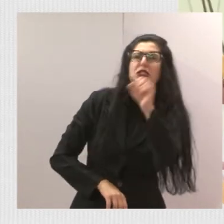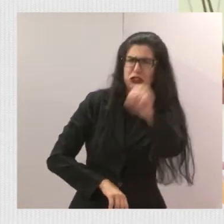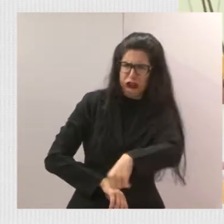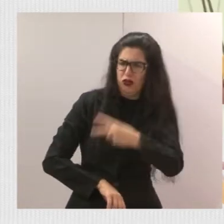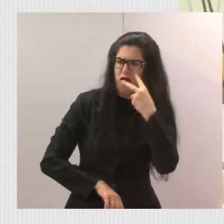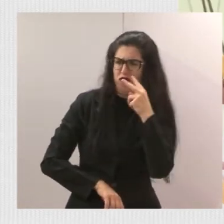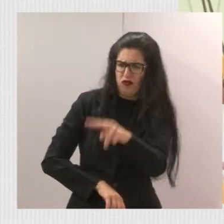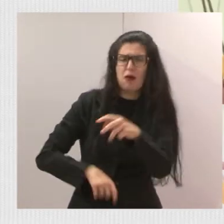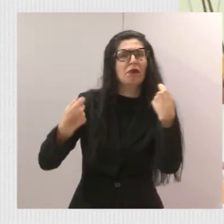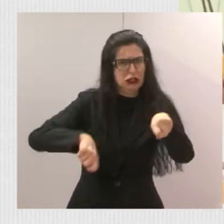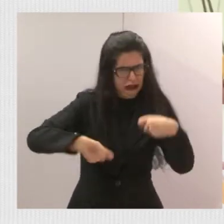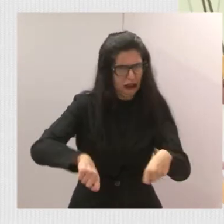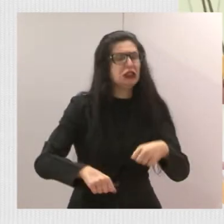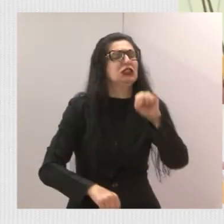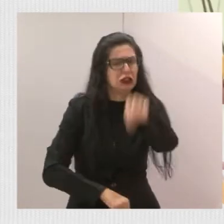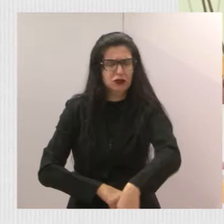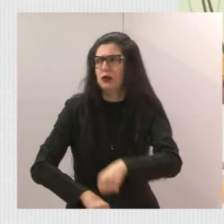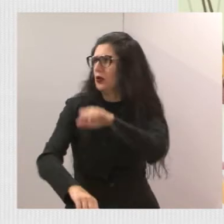A foto 6.